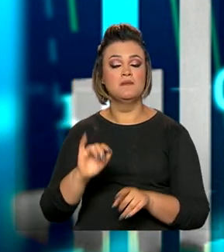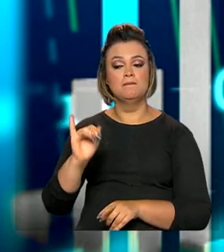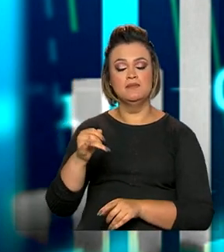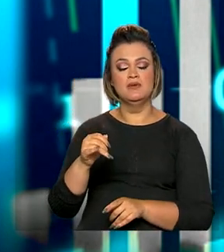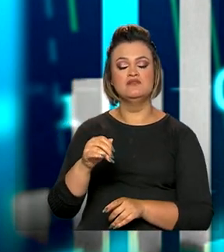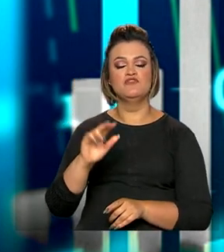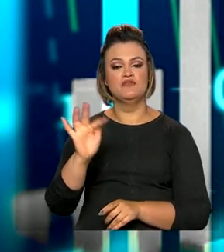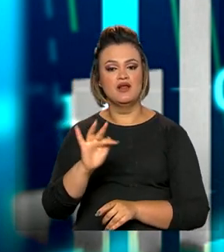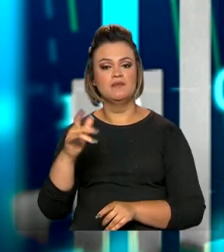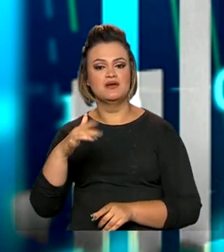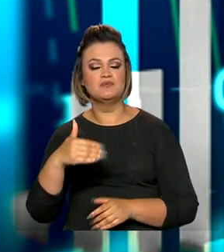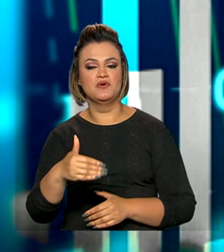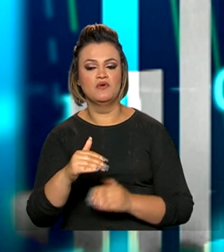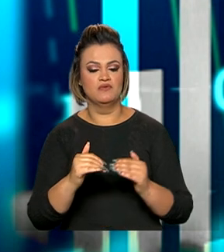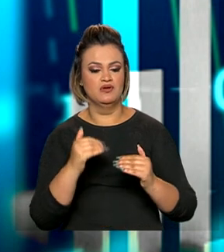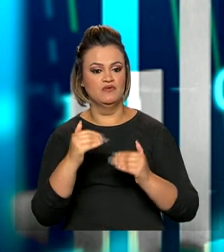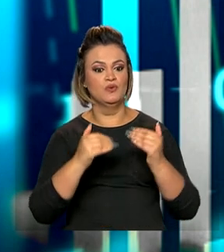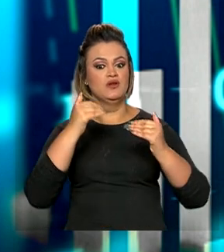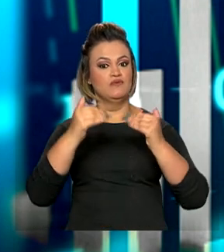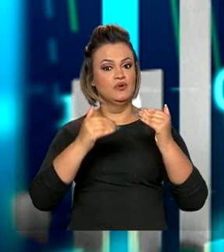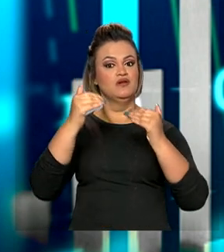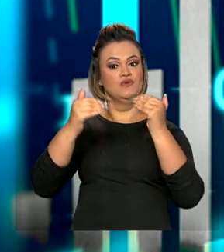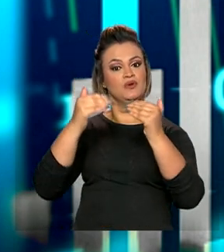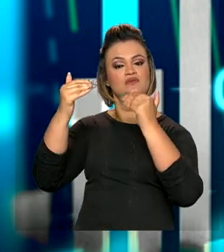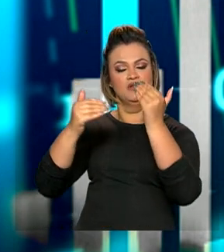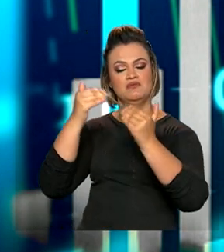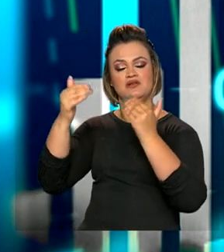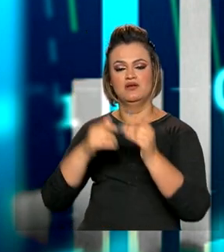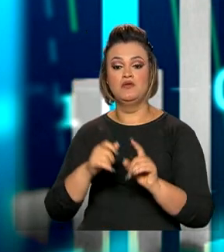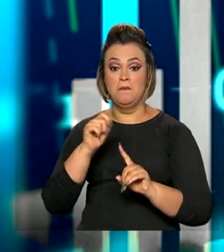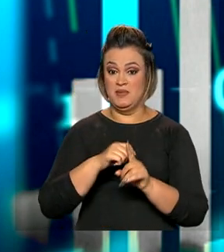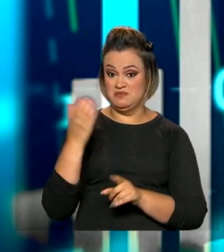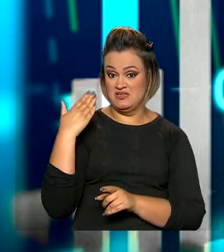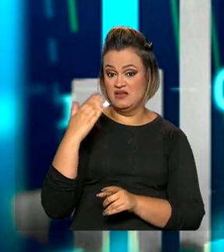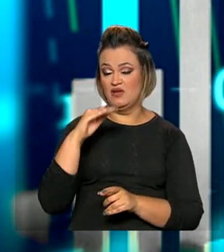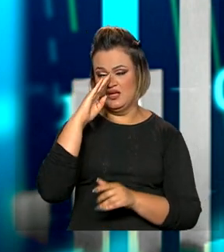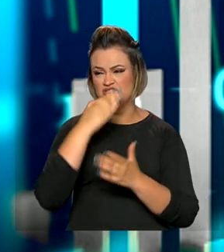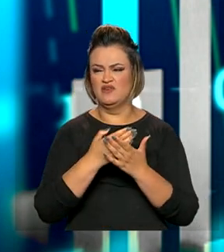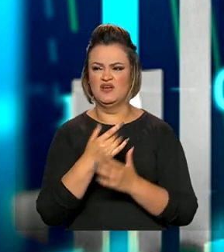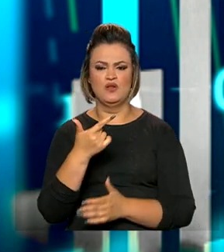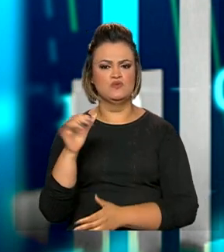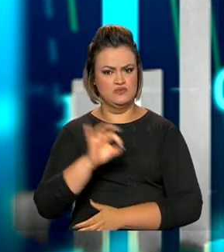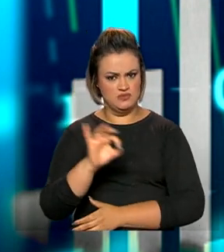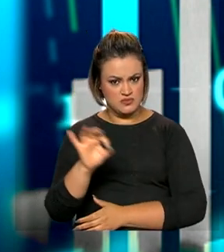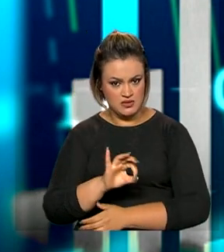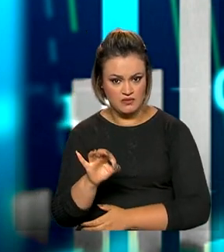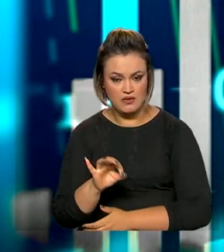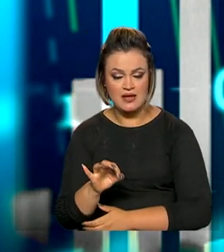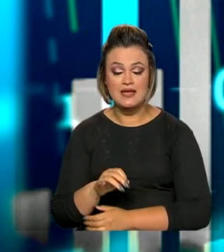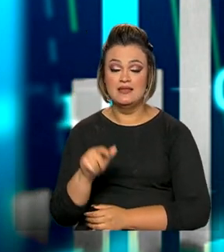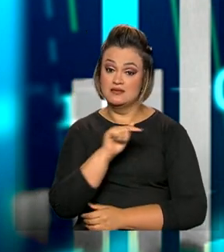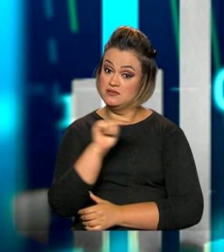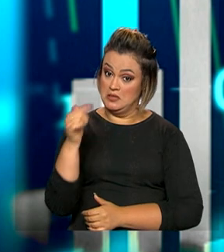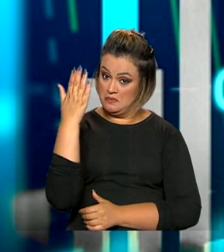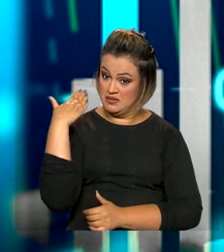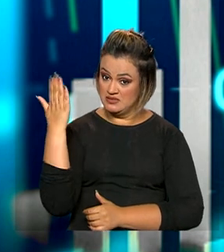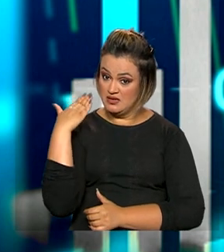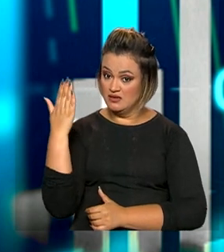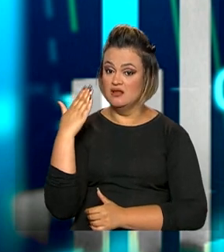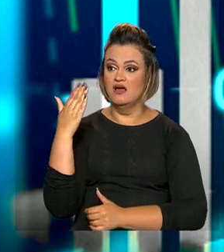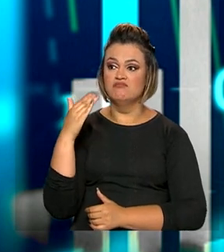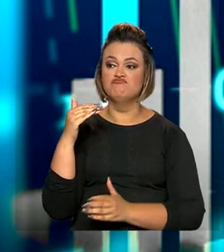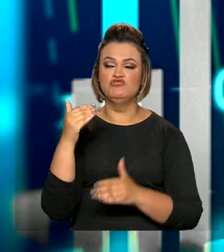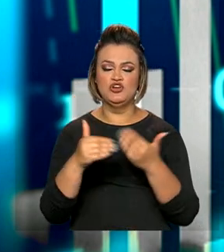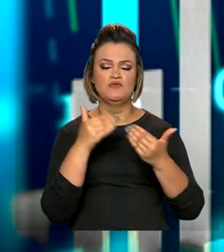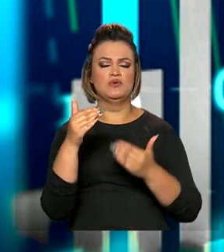expectativa foi subindo. Há um mês atrás, a expectativa de crescimento era em torno de 2%. Na semana passada, ela já havia